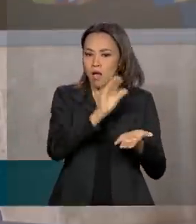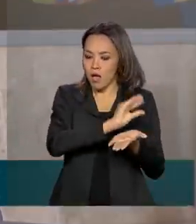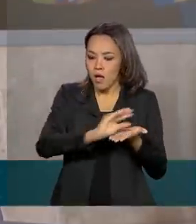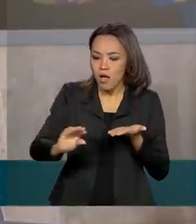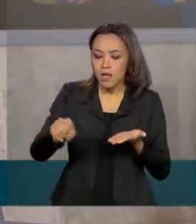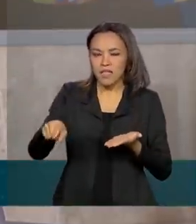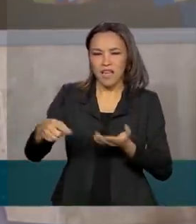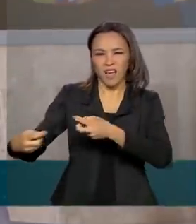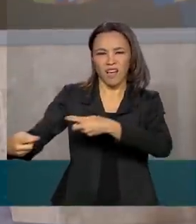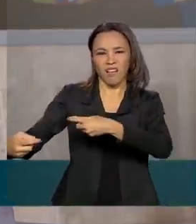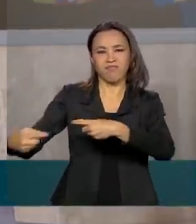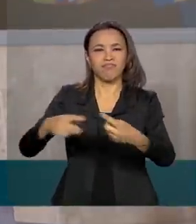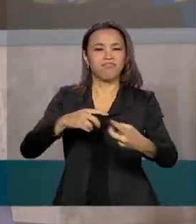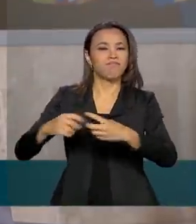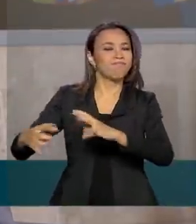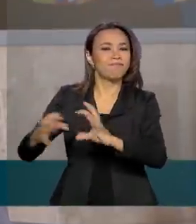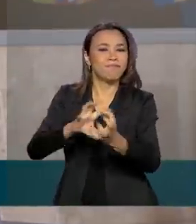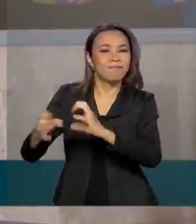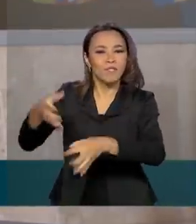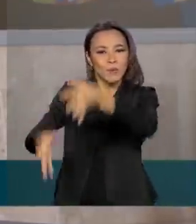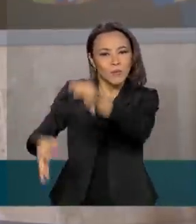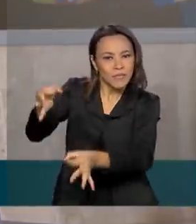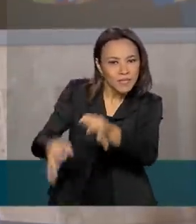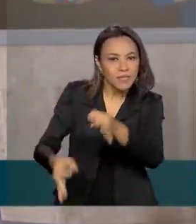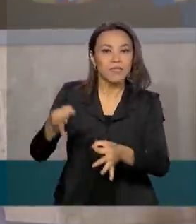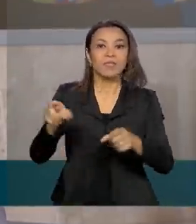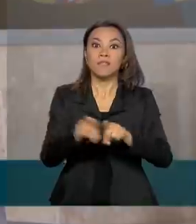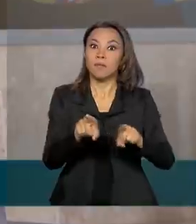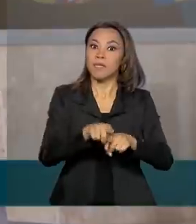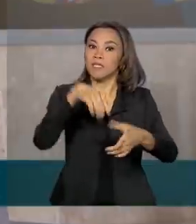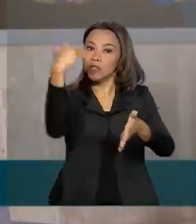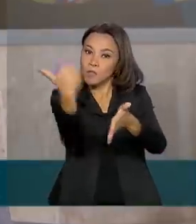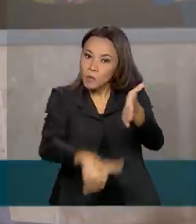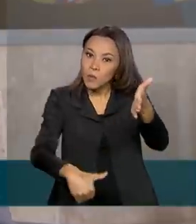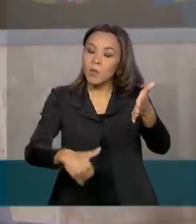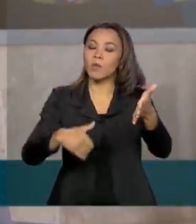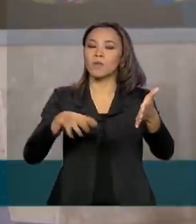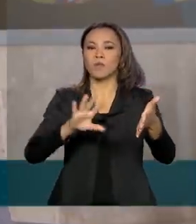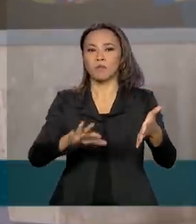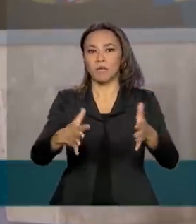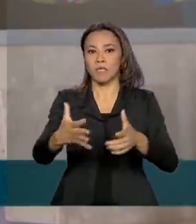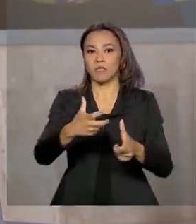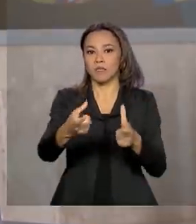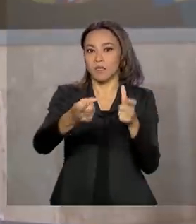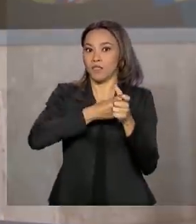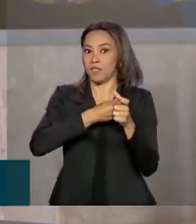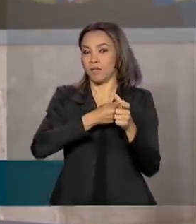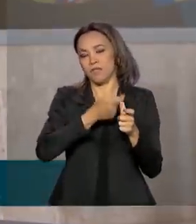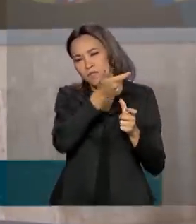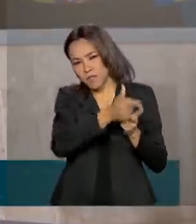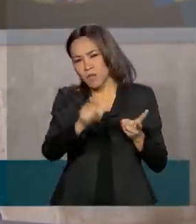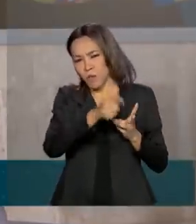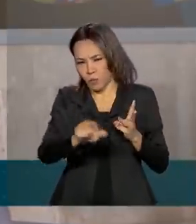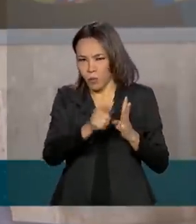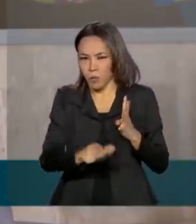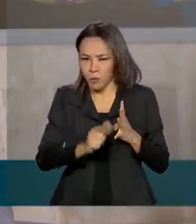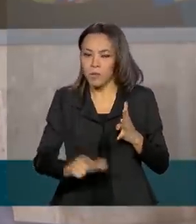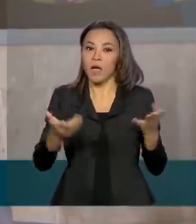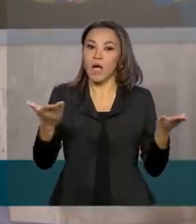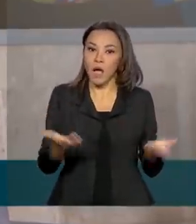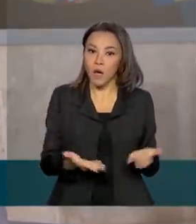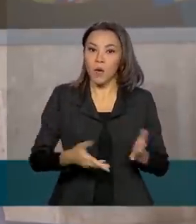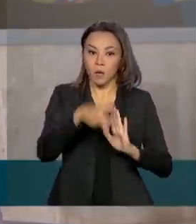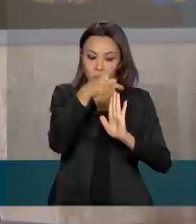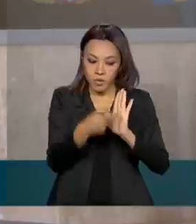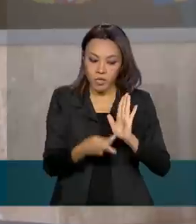e também executar o parcelamento e o desconto para o pagamento de dívidas tributárias, entre outras medidas. O projeto segue agora